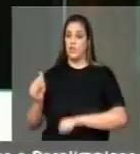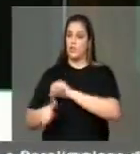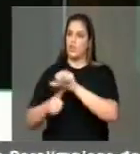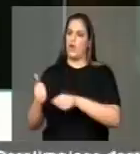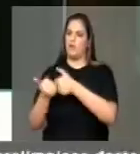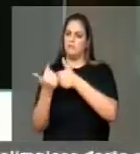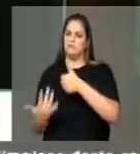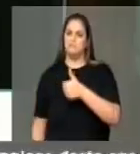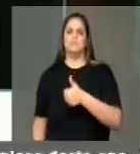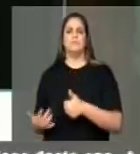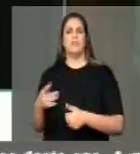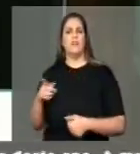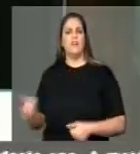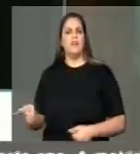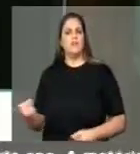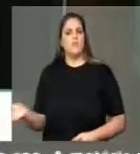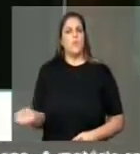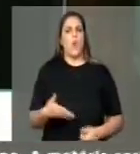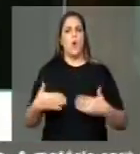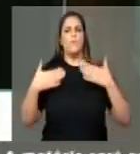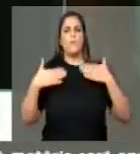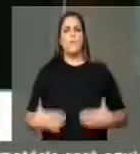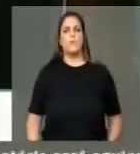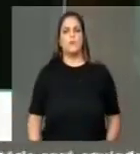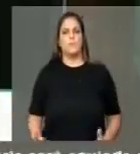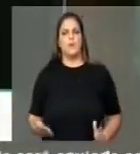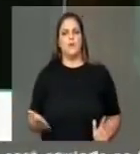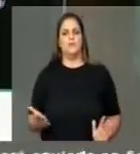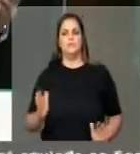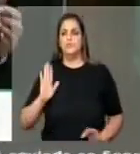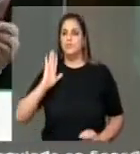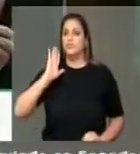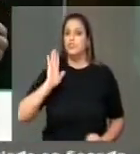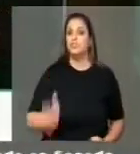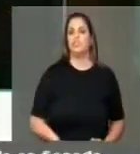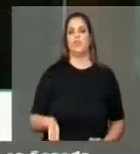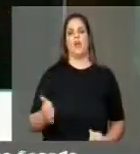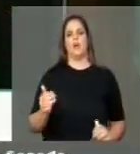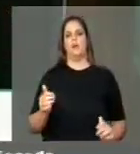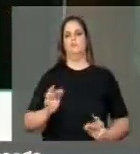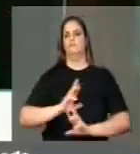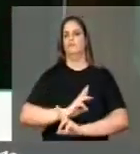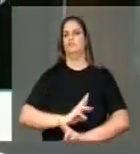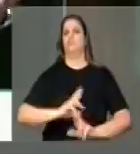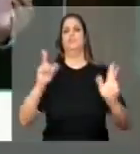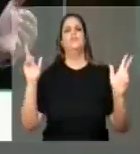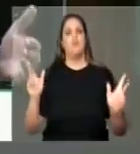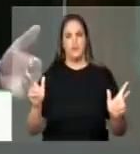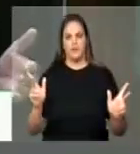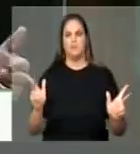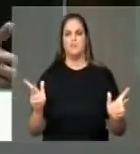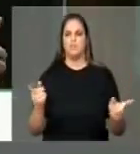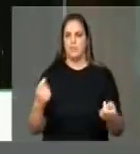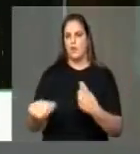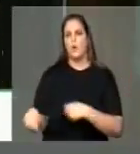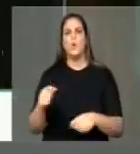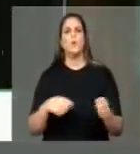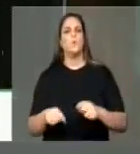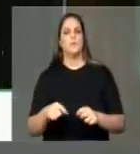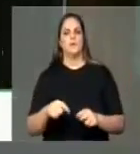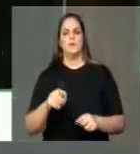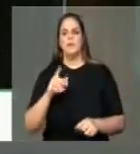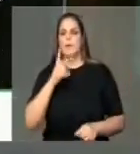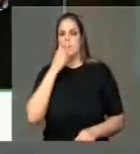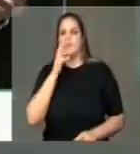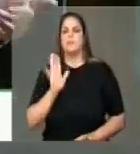língua do povo brasileiro, essa iniciativa já deu uma tranquilidade, já